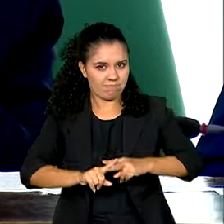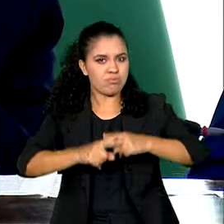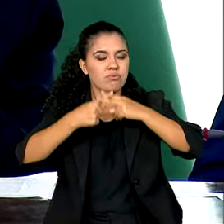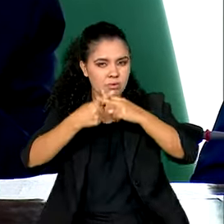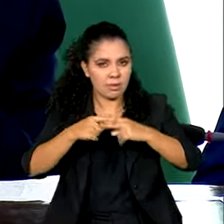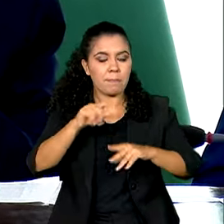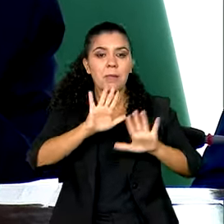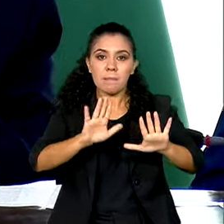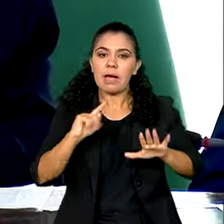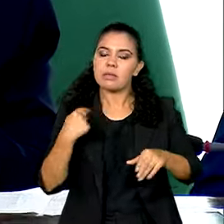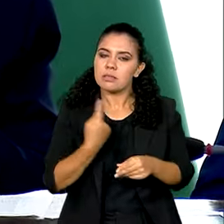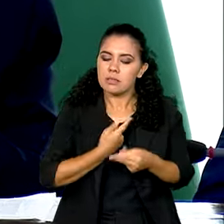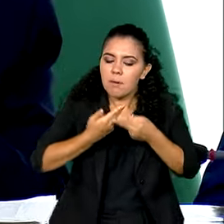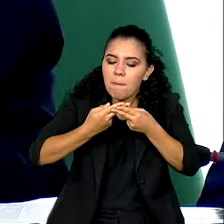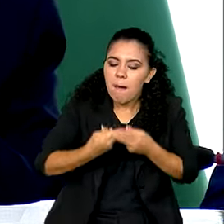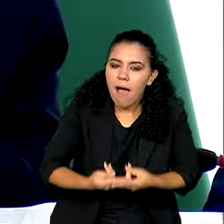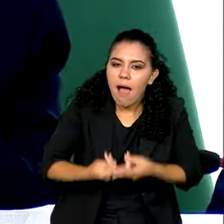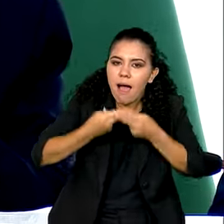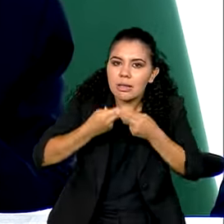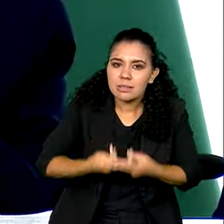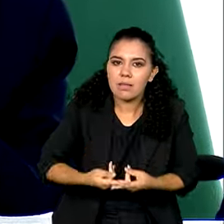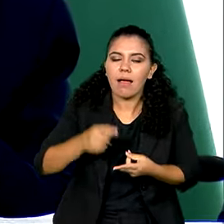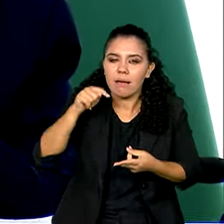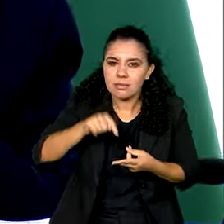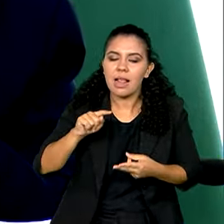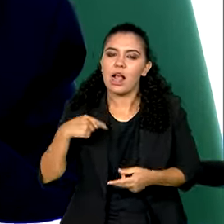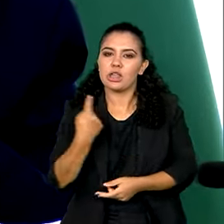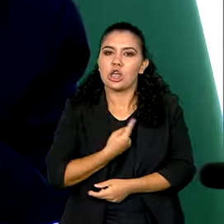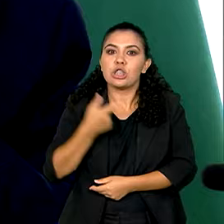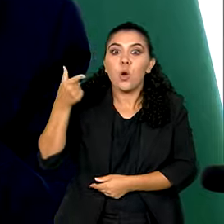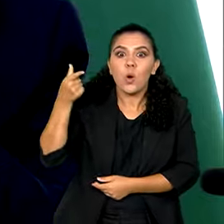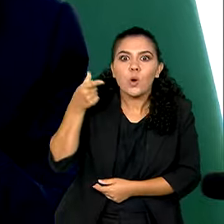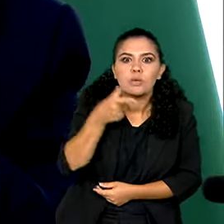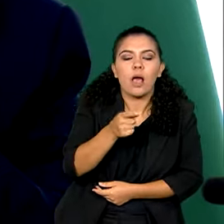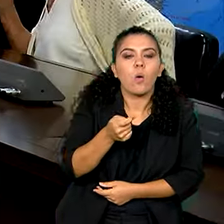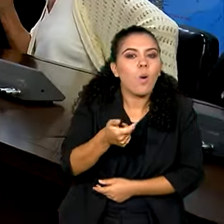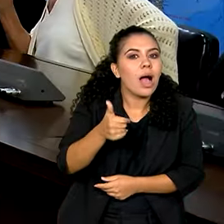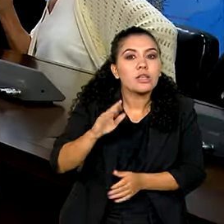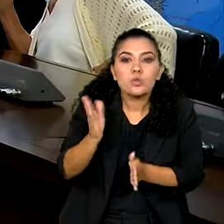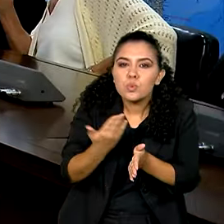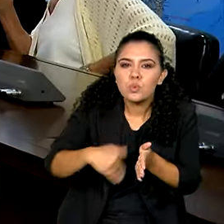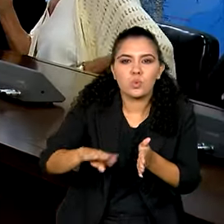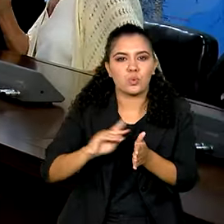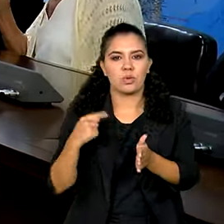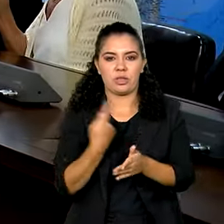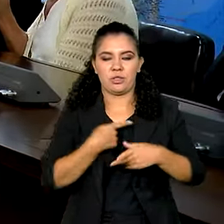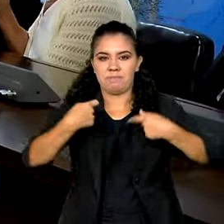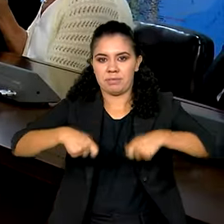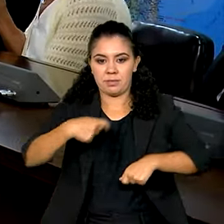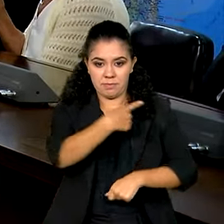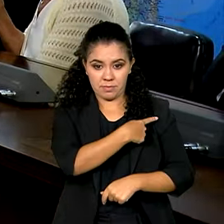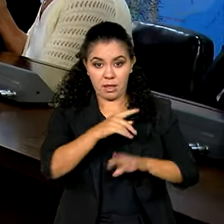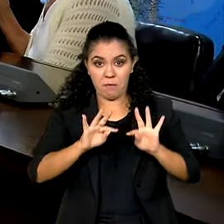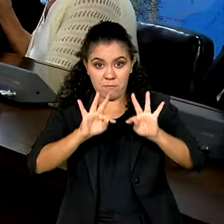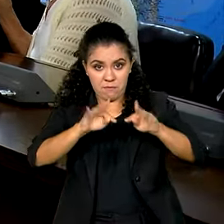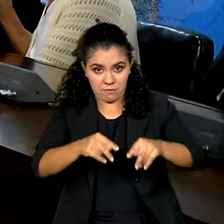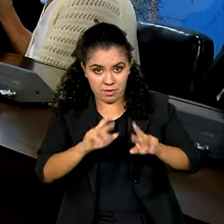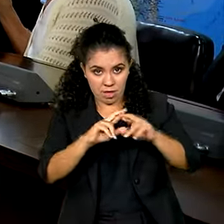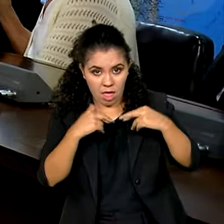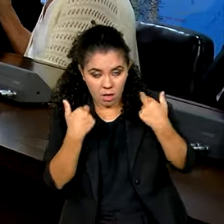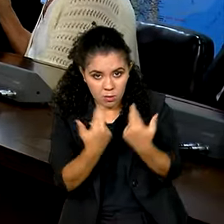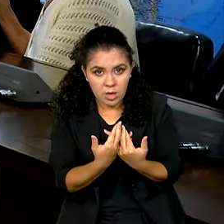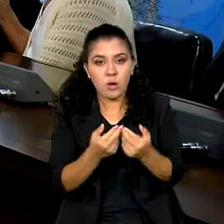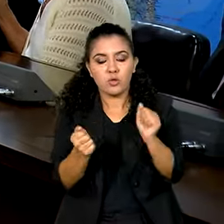paciência, muitas vezes a gente consegue quase tudo o que a gente precisa. Após reunião com o presidente Lula,